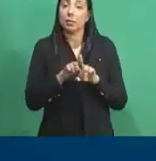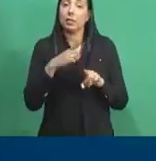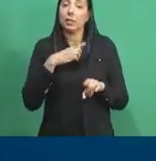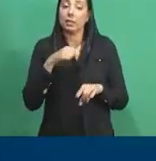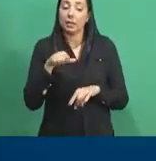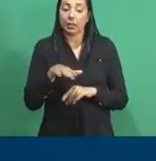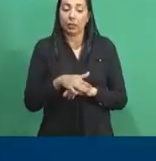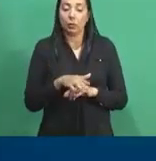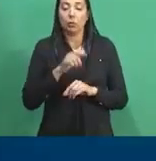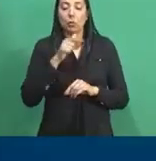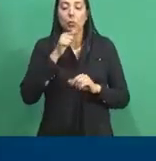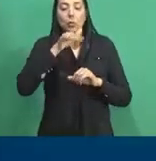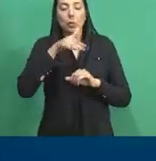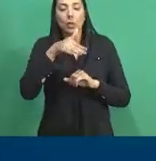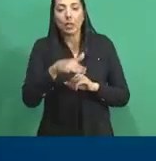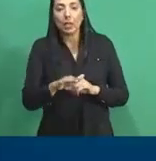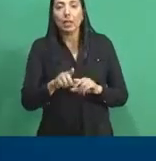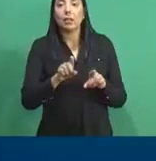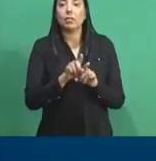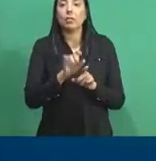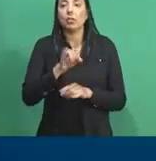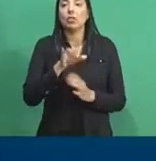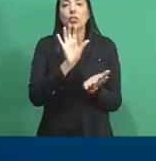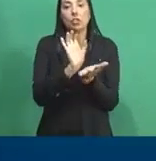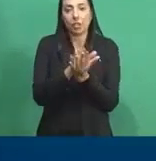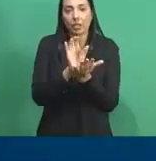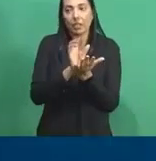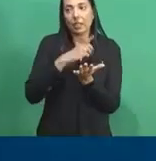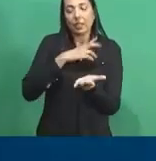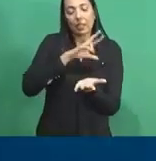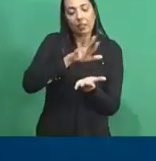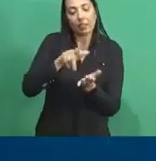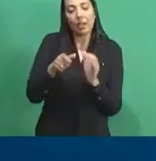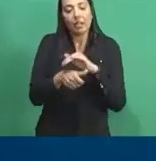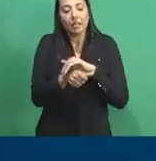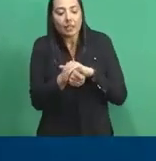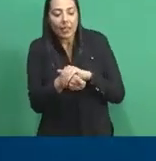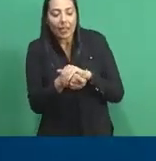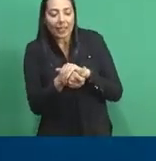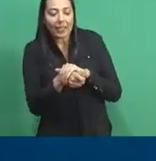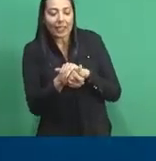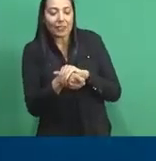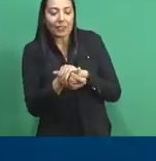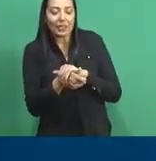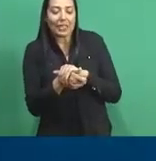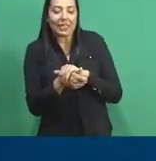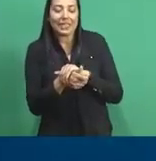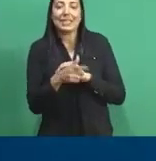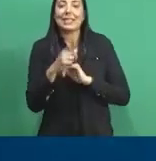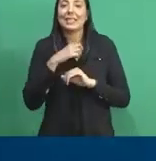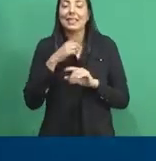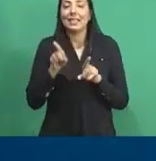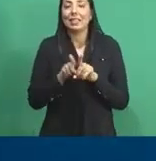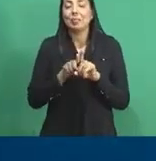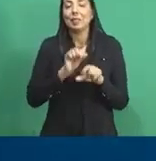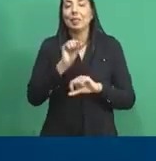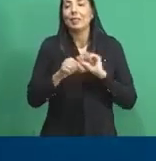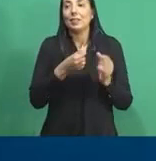o lago com jacaré, nós temos o séquia com a presença de diversas tartarugas, temos os